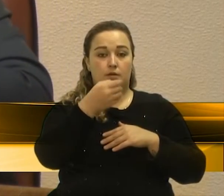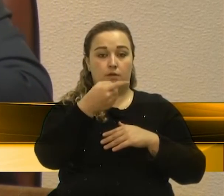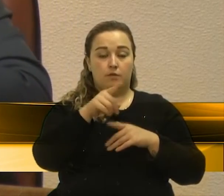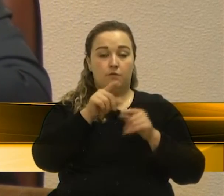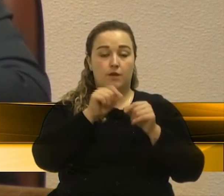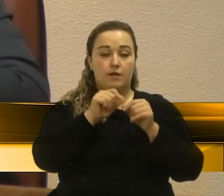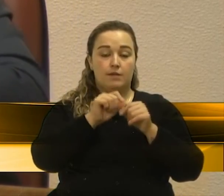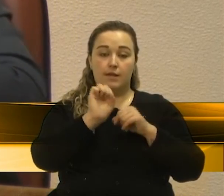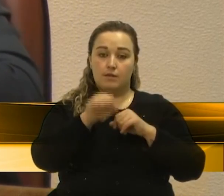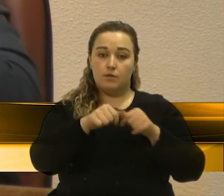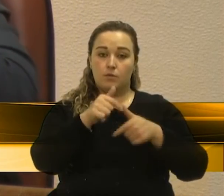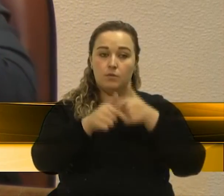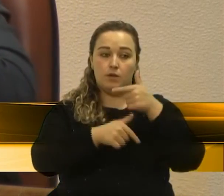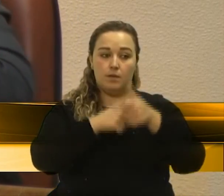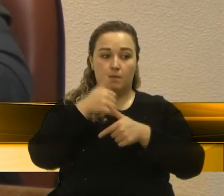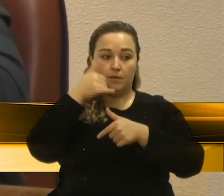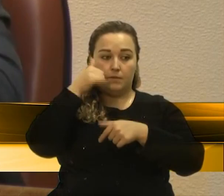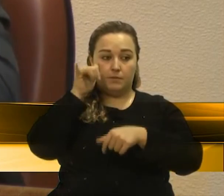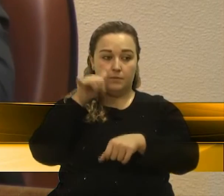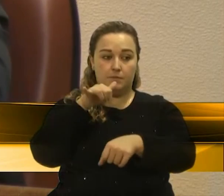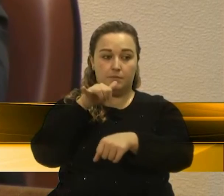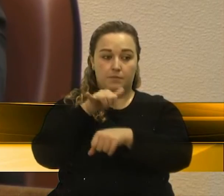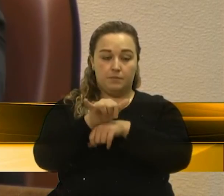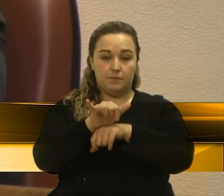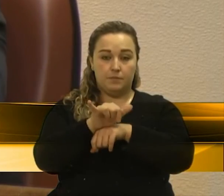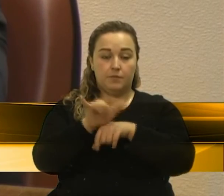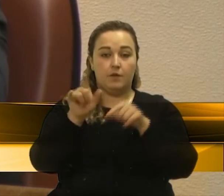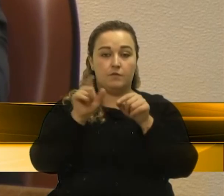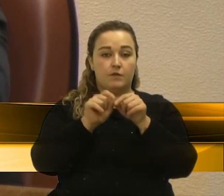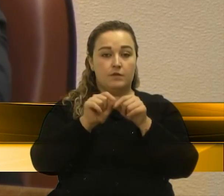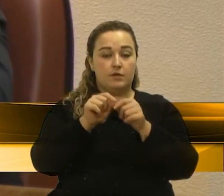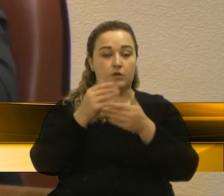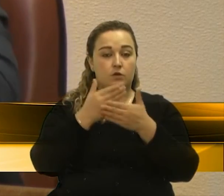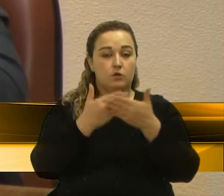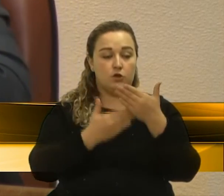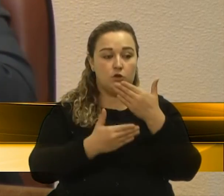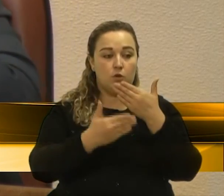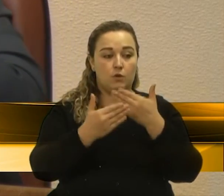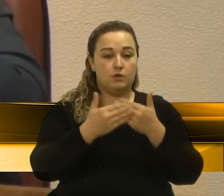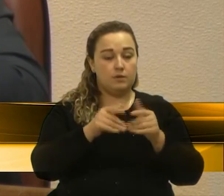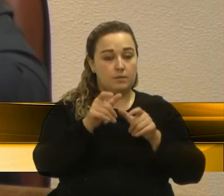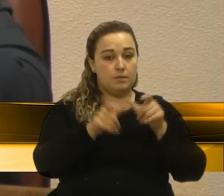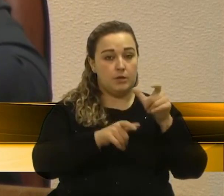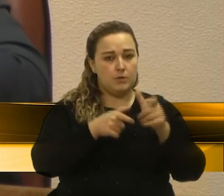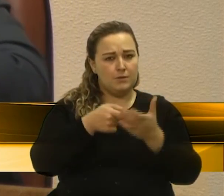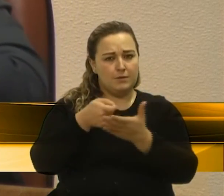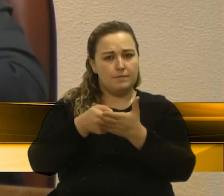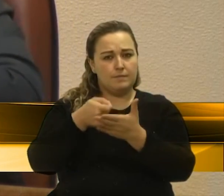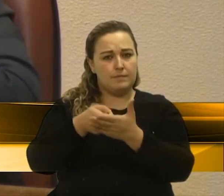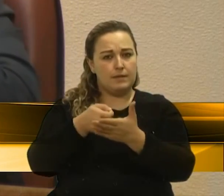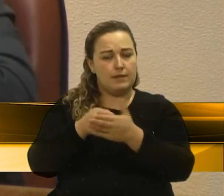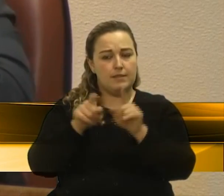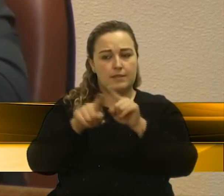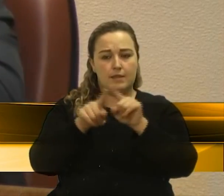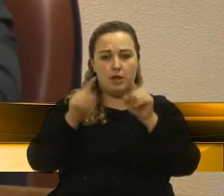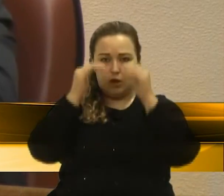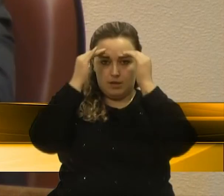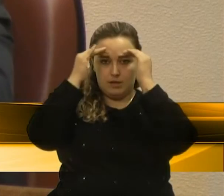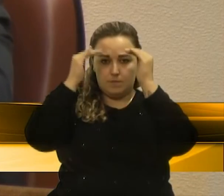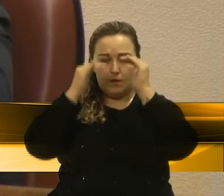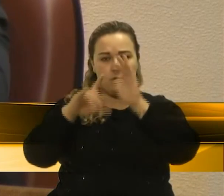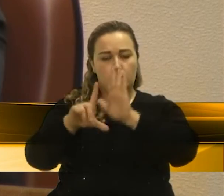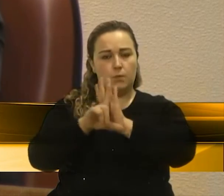preventivo e vai fazer com que todas essas pessoas que insistem em descumprir a legalidade,